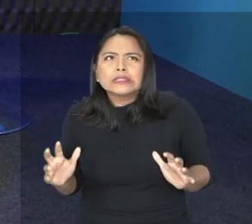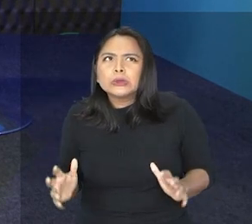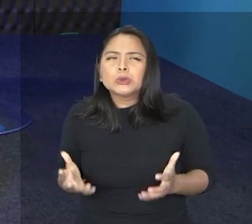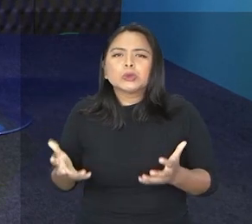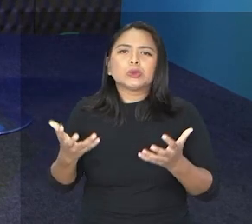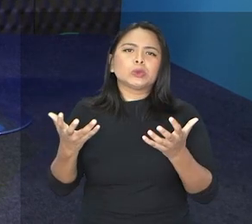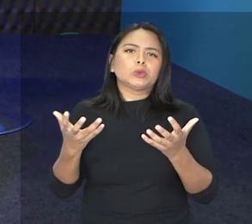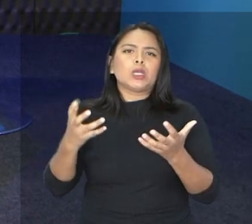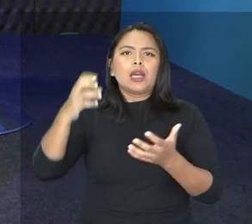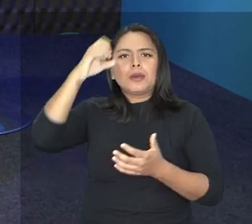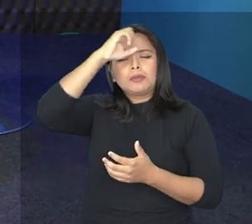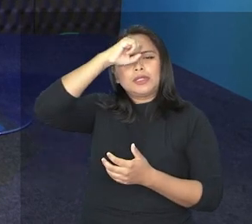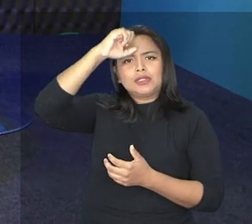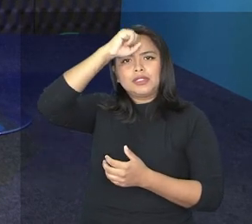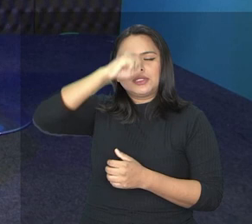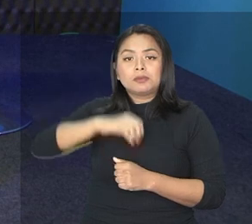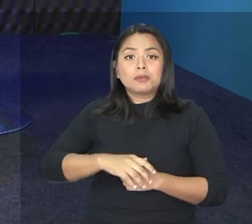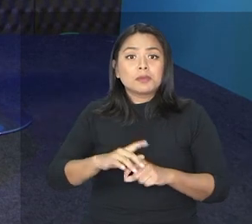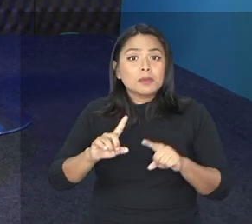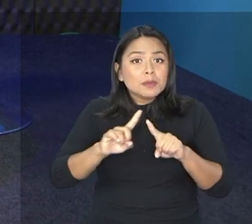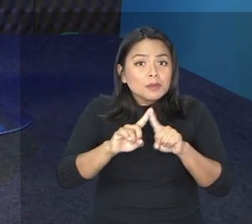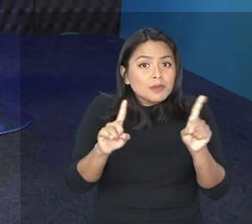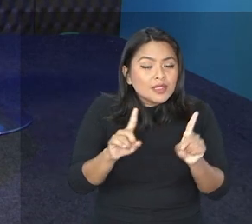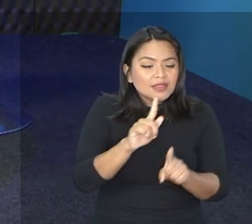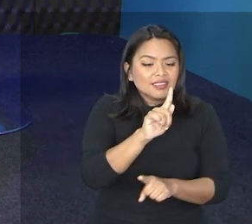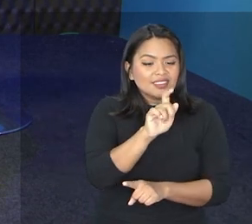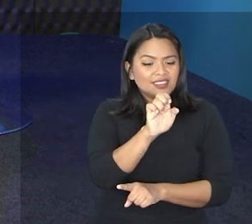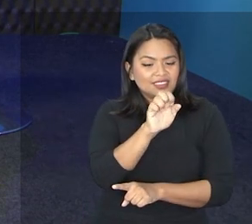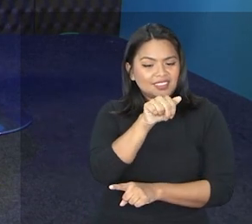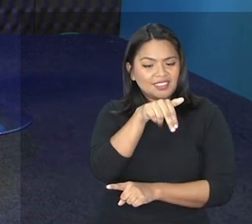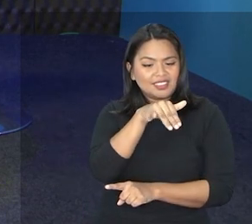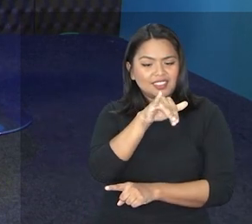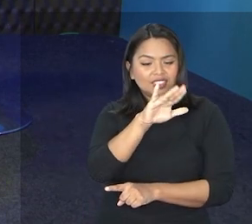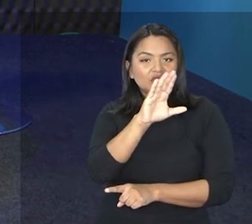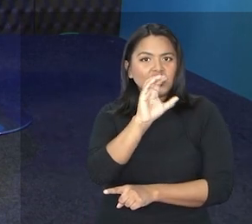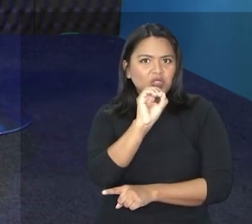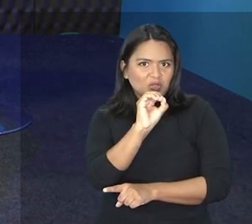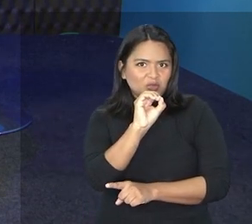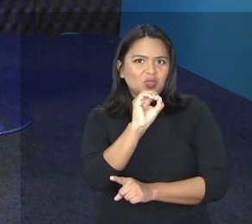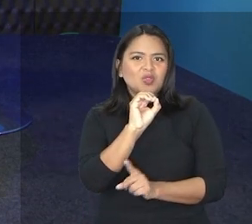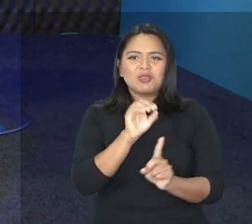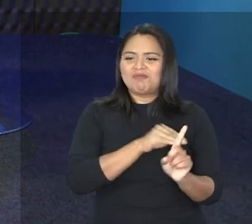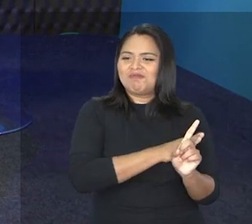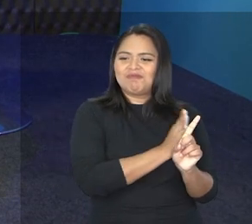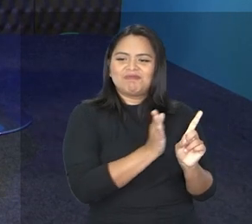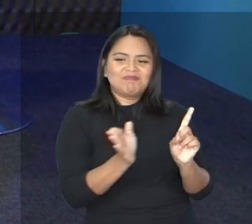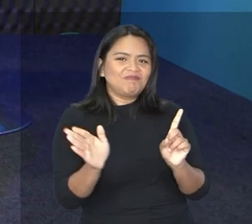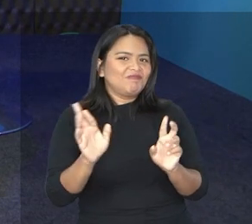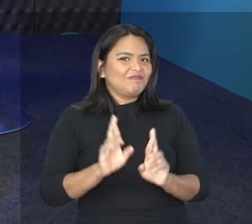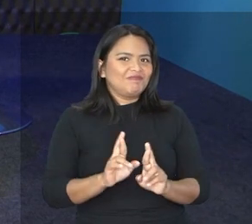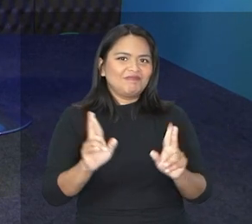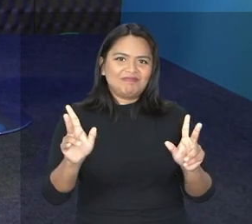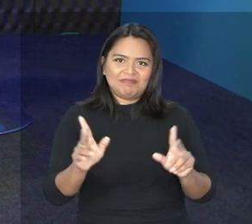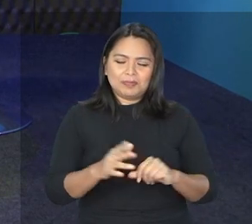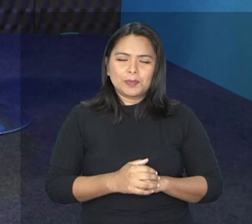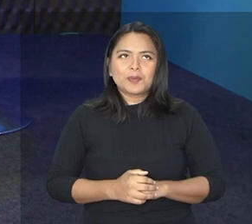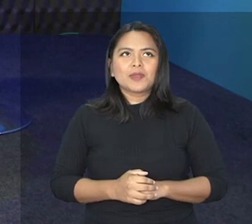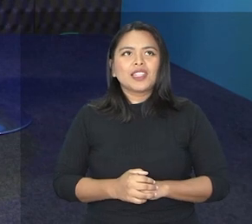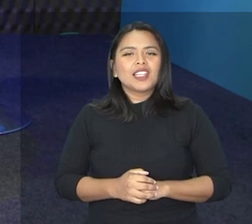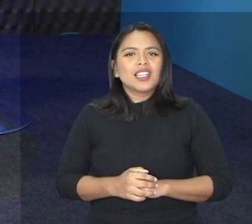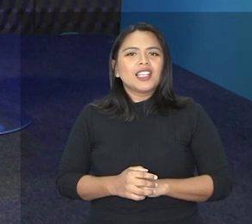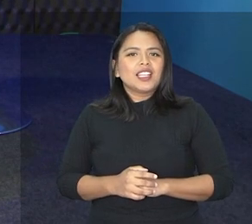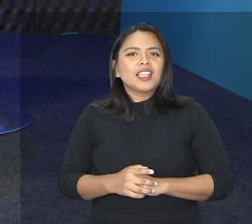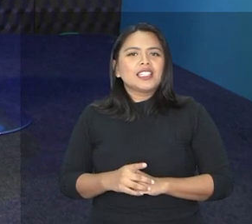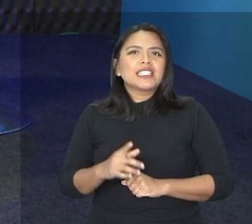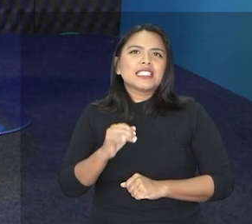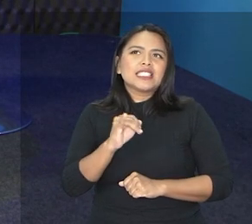por aprender. E o gênio, que você falou, o gênio, ele é um ponto fora da curva. Se nós formos definir